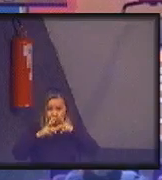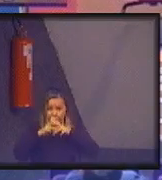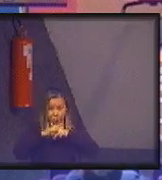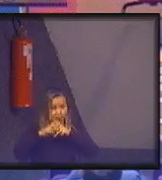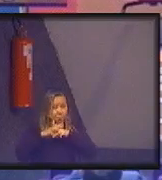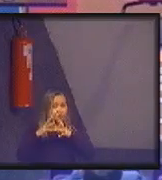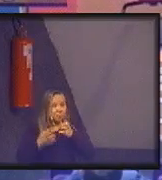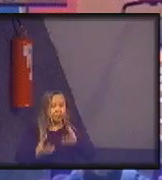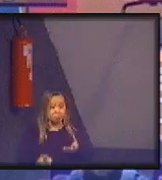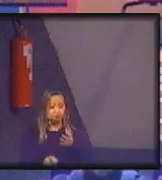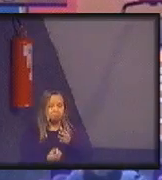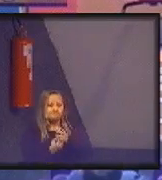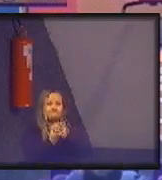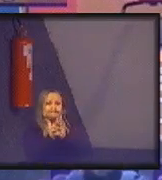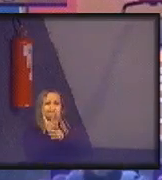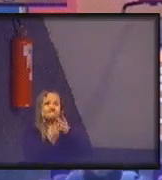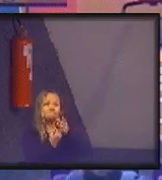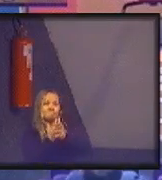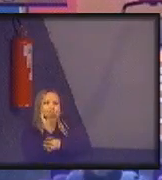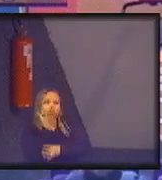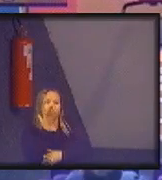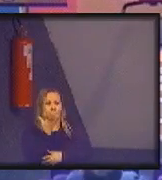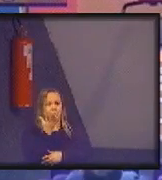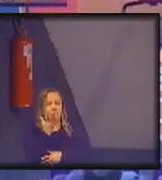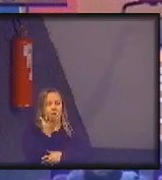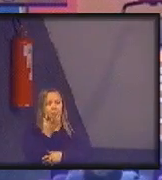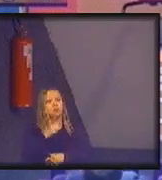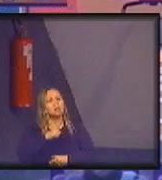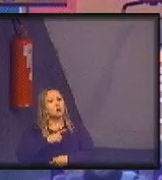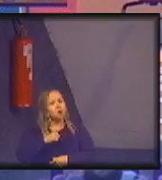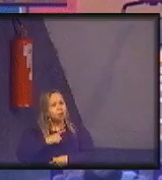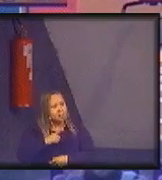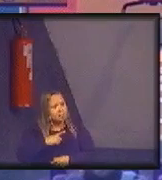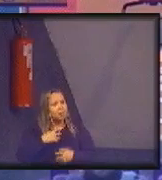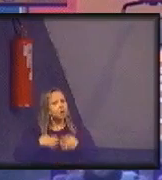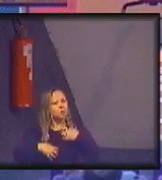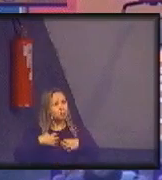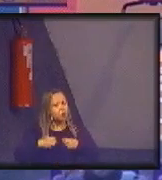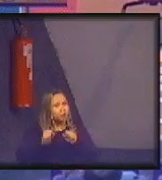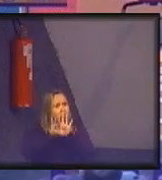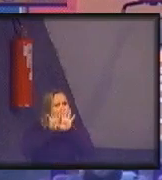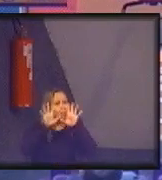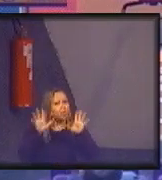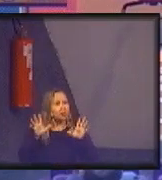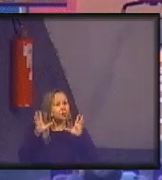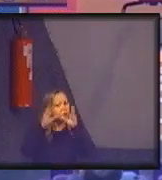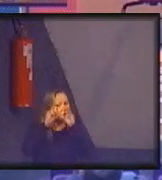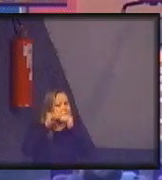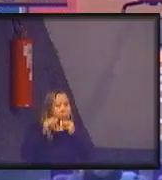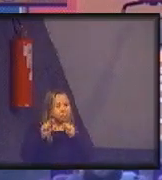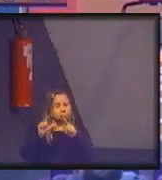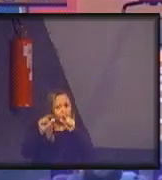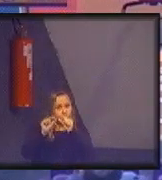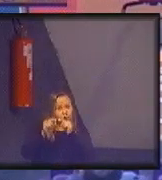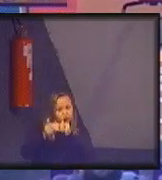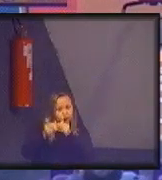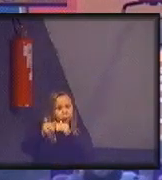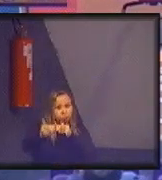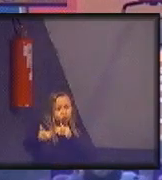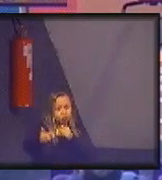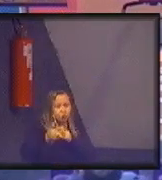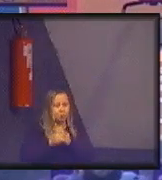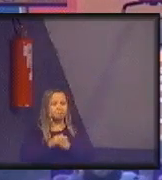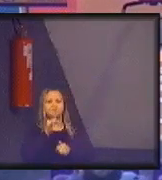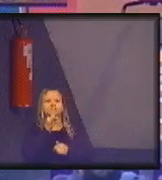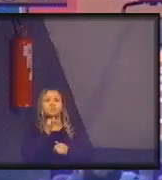emergem. Quer dizer, existe um conflito muito claro, às vezes, entre o curto e o longo prazo. Vou dar um exemplo para